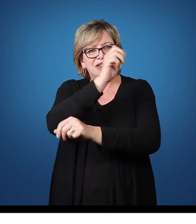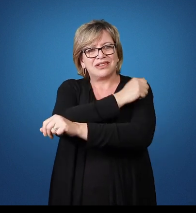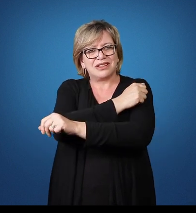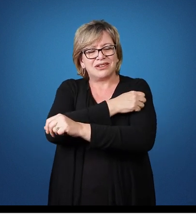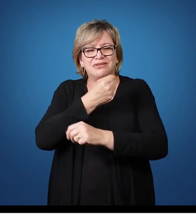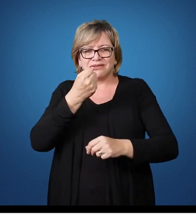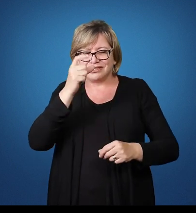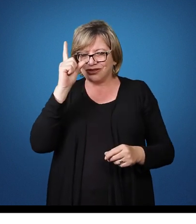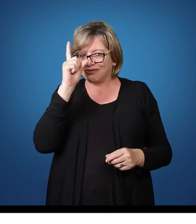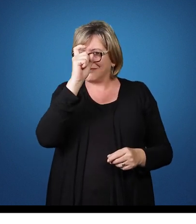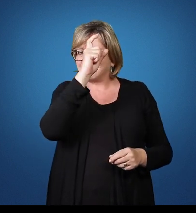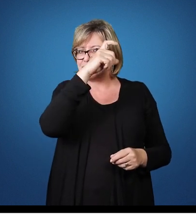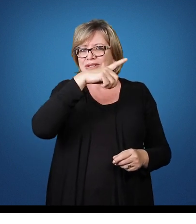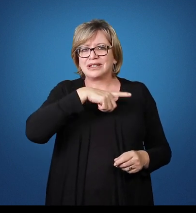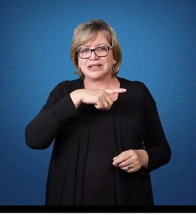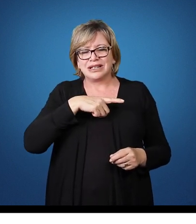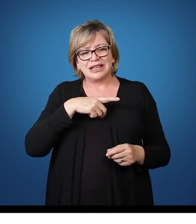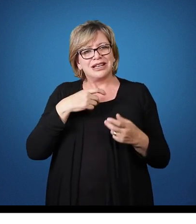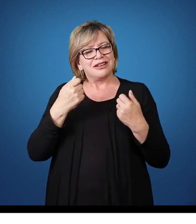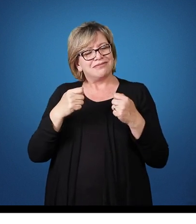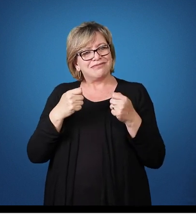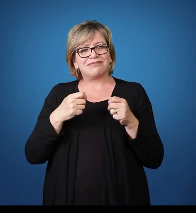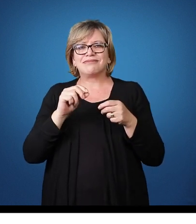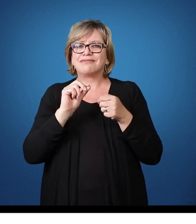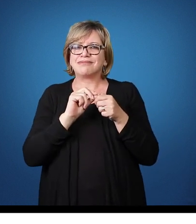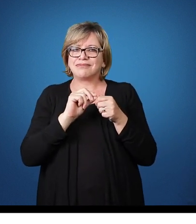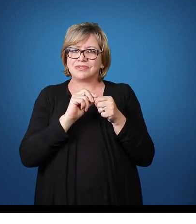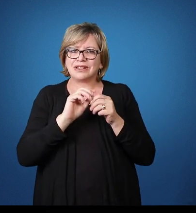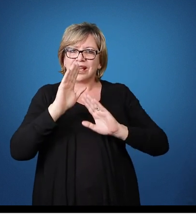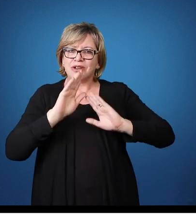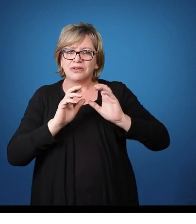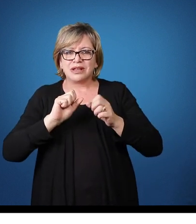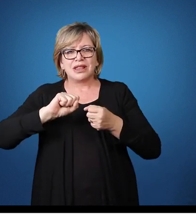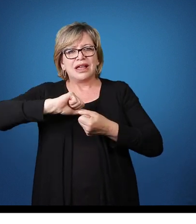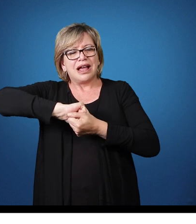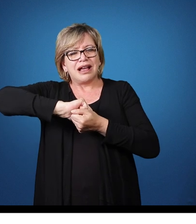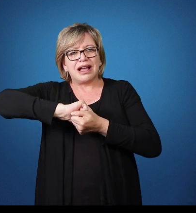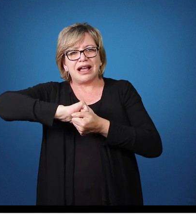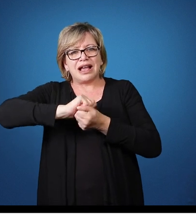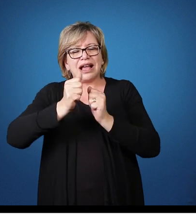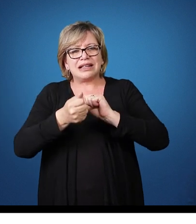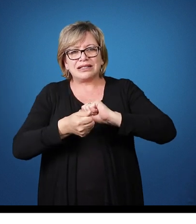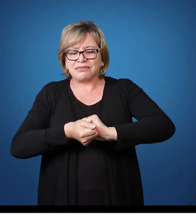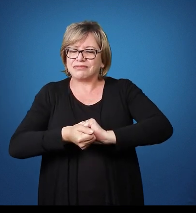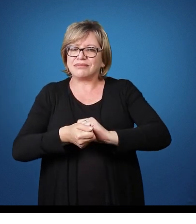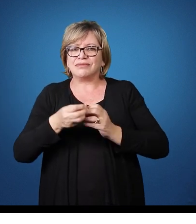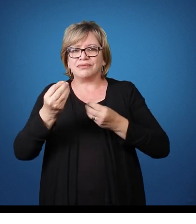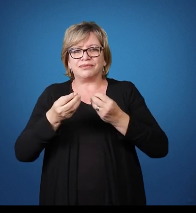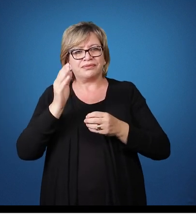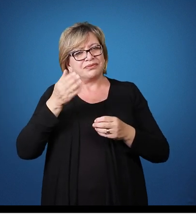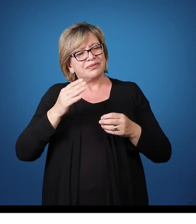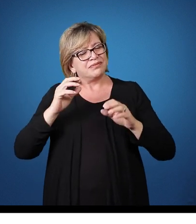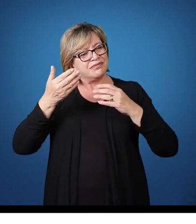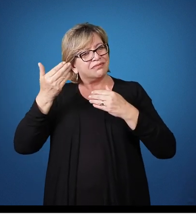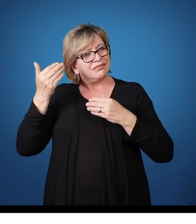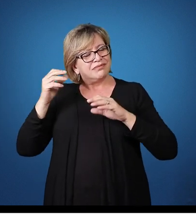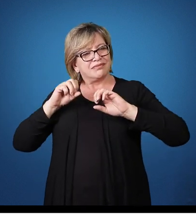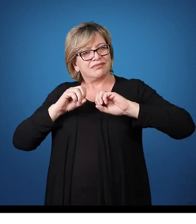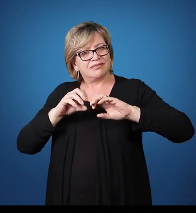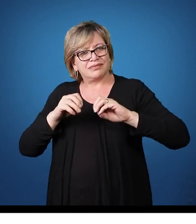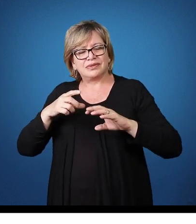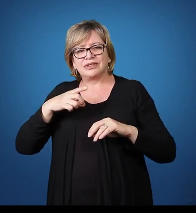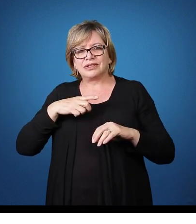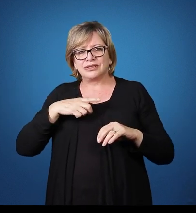com dificuldades Nós precisamos fazer algumas adaptações Eu já trabalhei há algum tempo Com